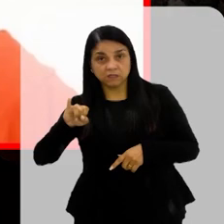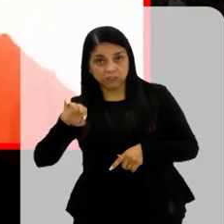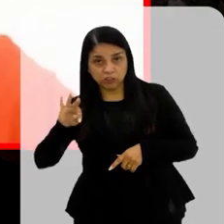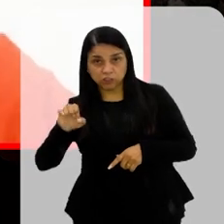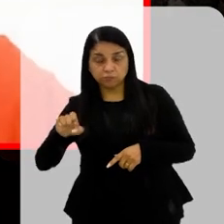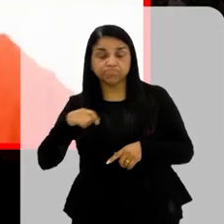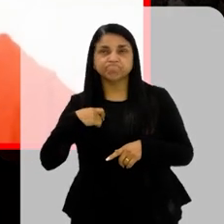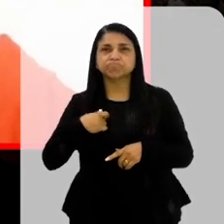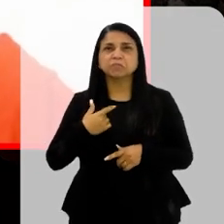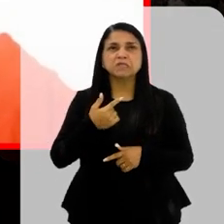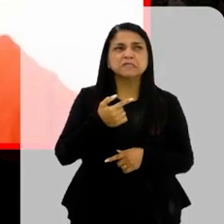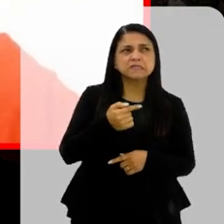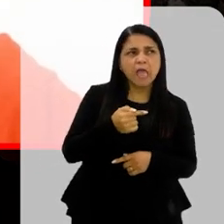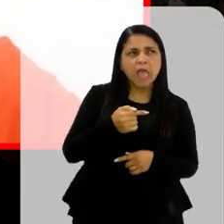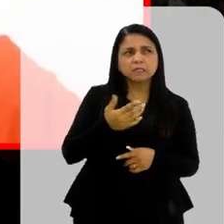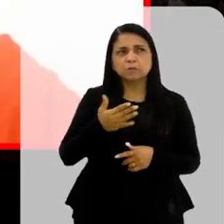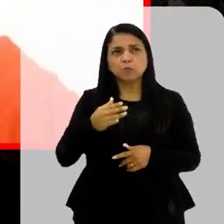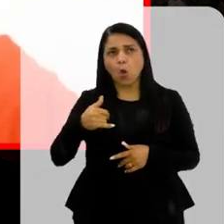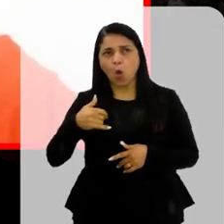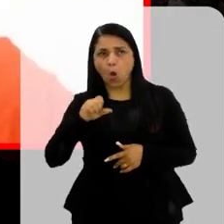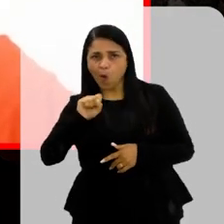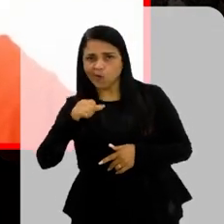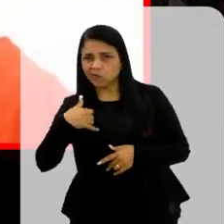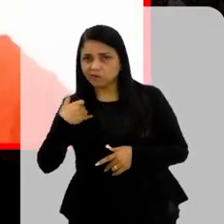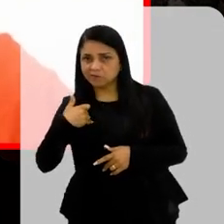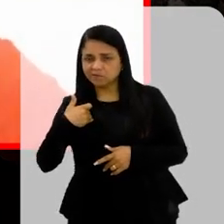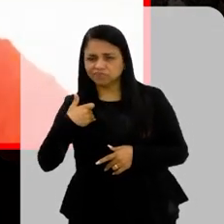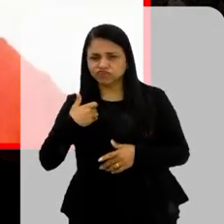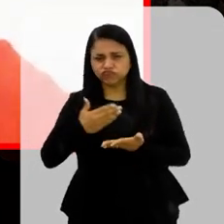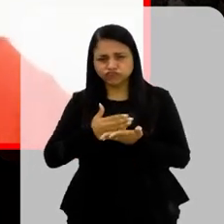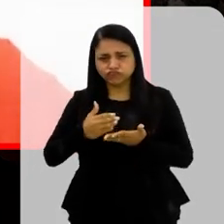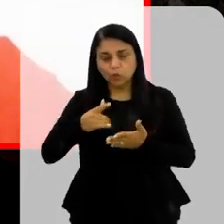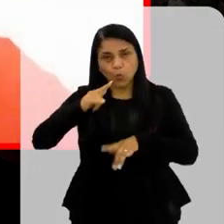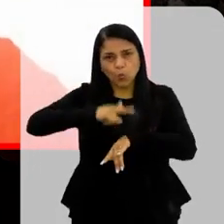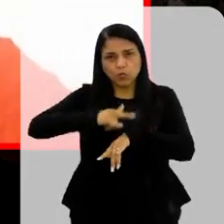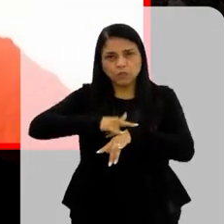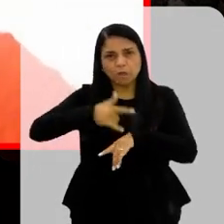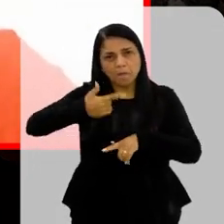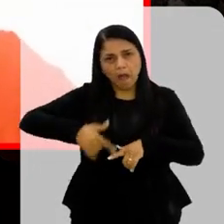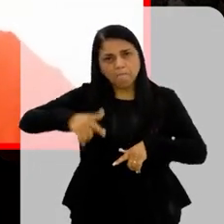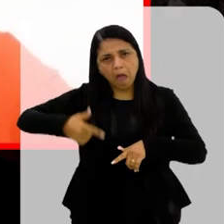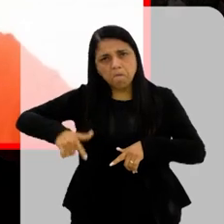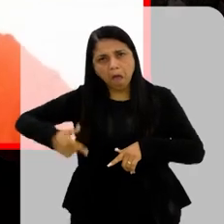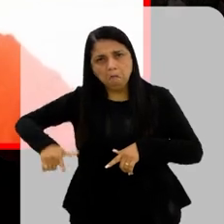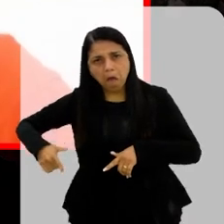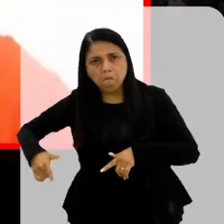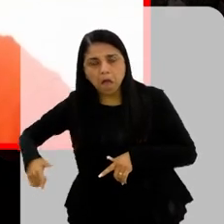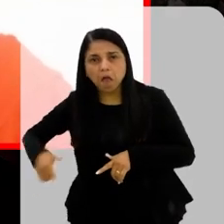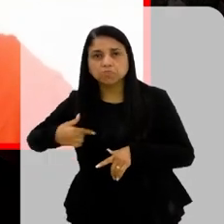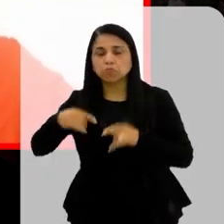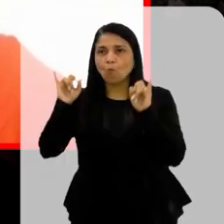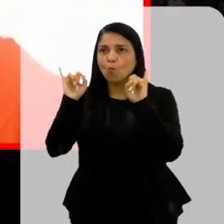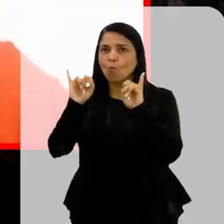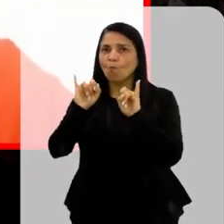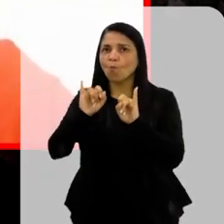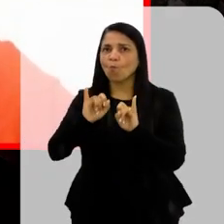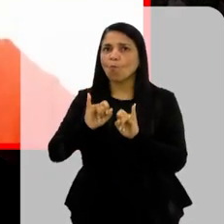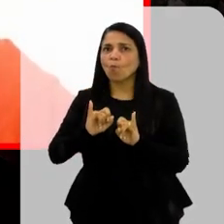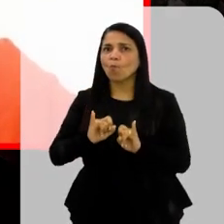de sete para oito anos Do nada ele começou com uma urina excessiva E um emagrecimento